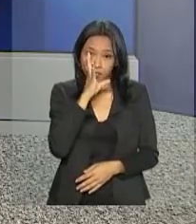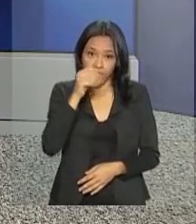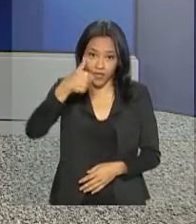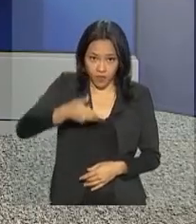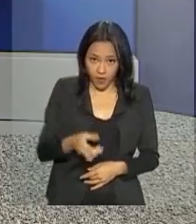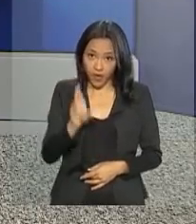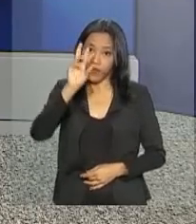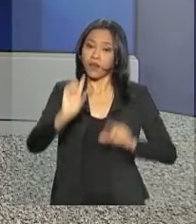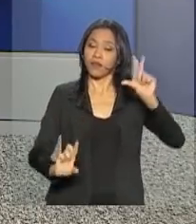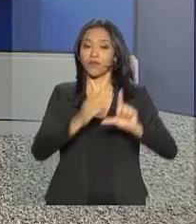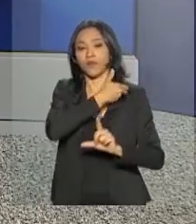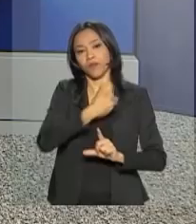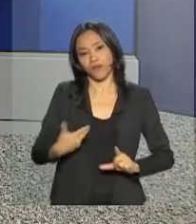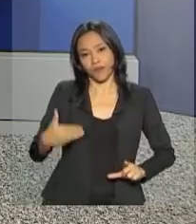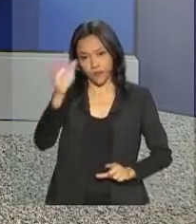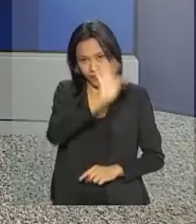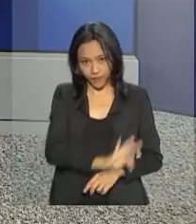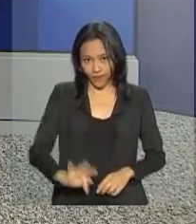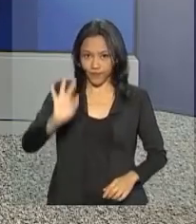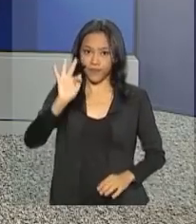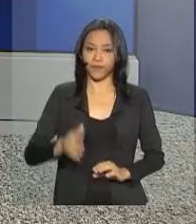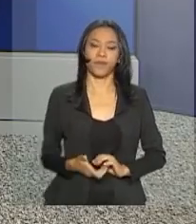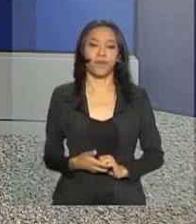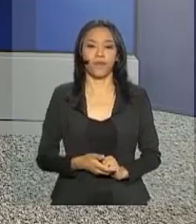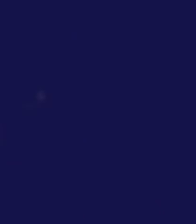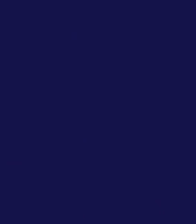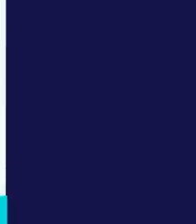a gente aqui na NBR, a TV do Governo Federal.